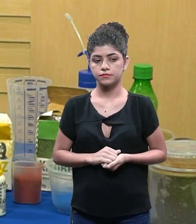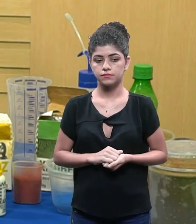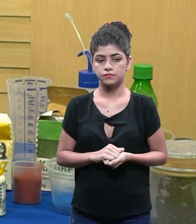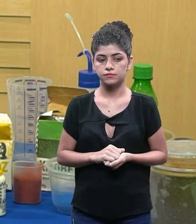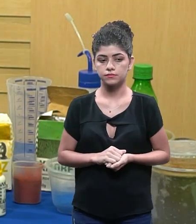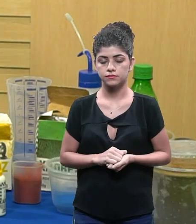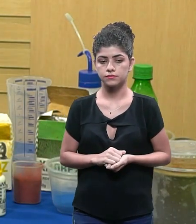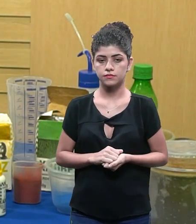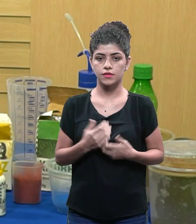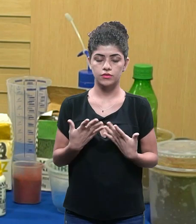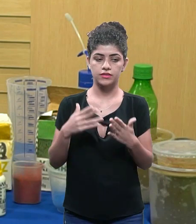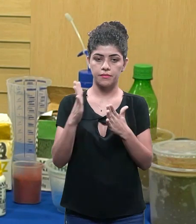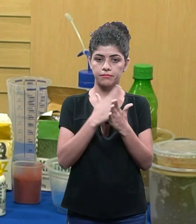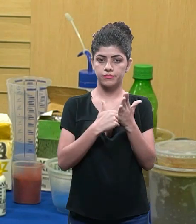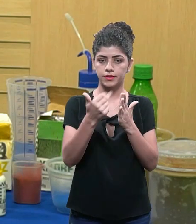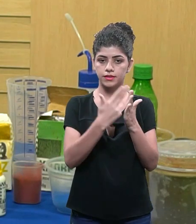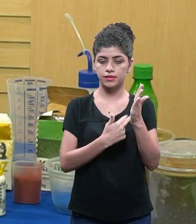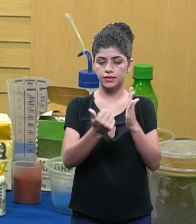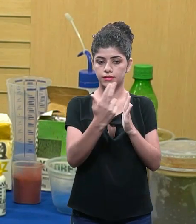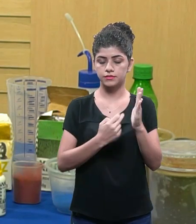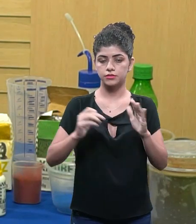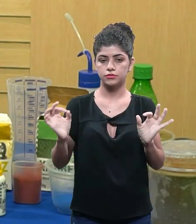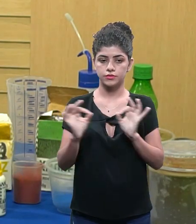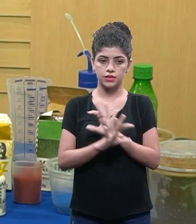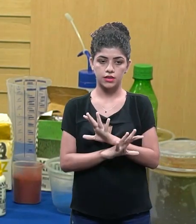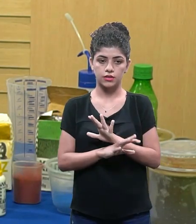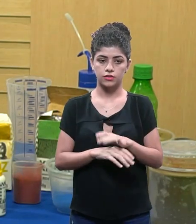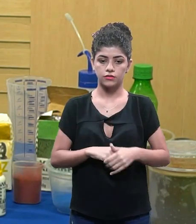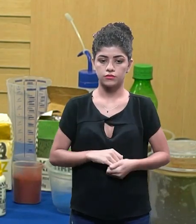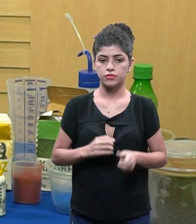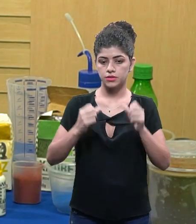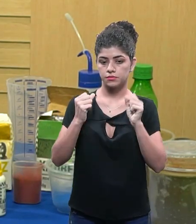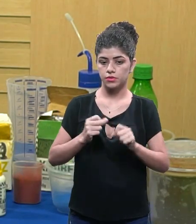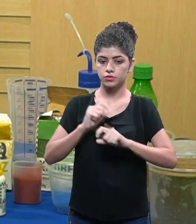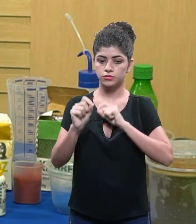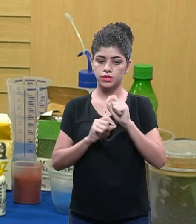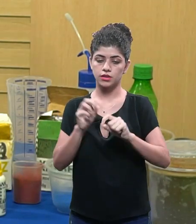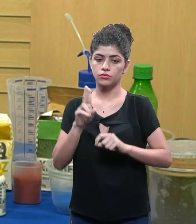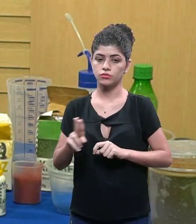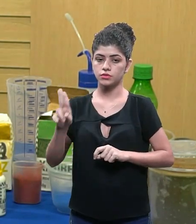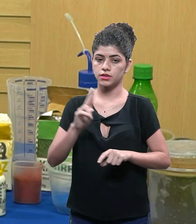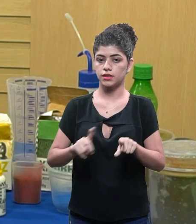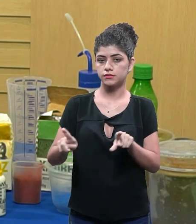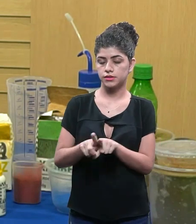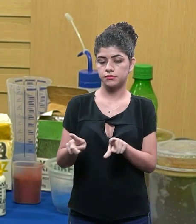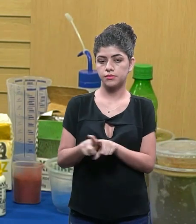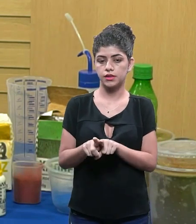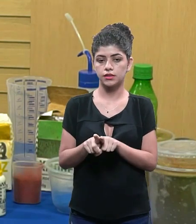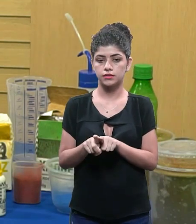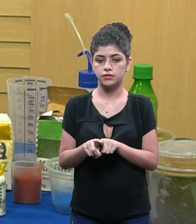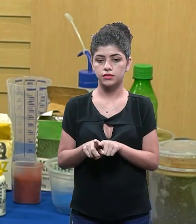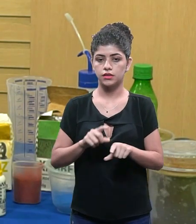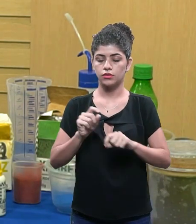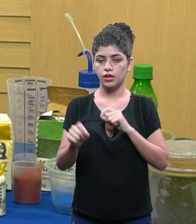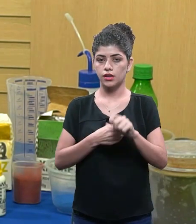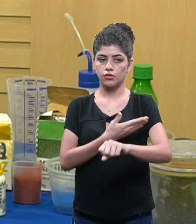você quer da sua peça. Se você vai pintar essa peça, no final das contas, você vai poder usar, claro que eu vou optar por usar o